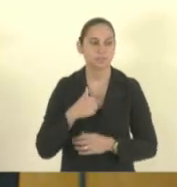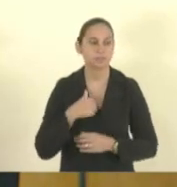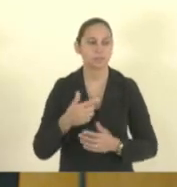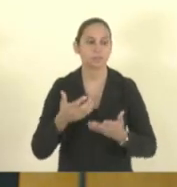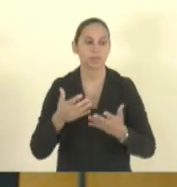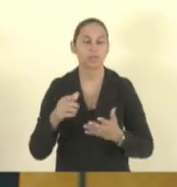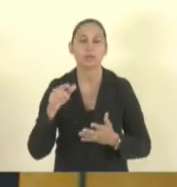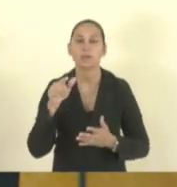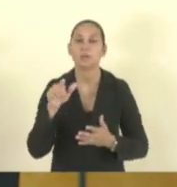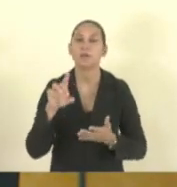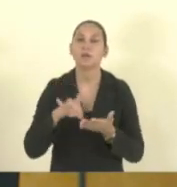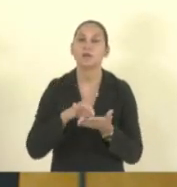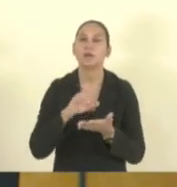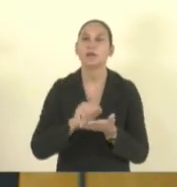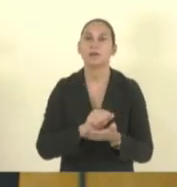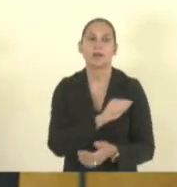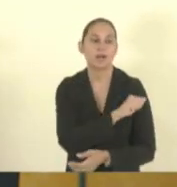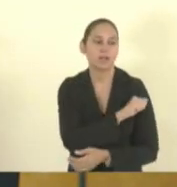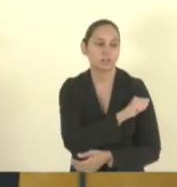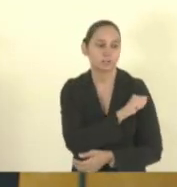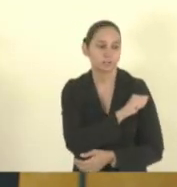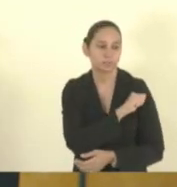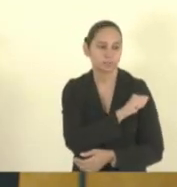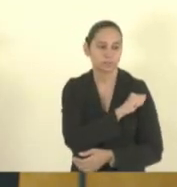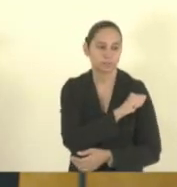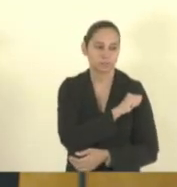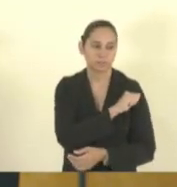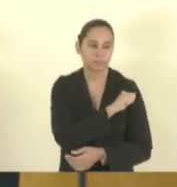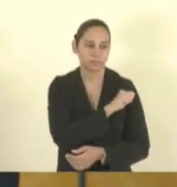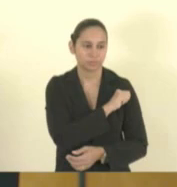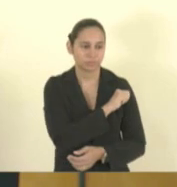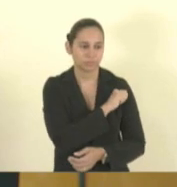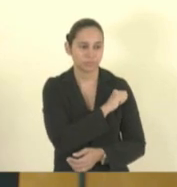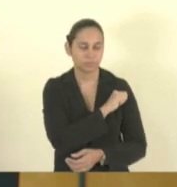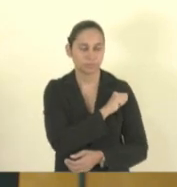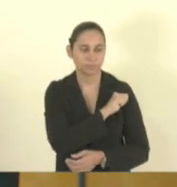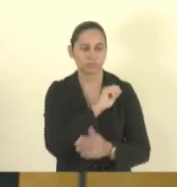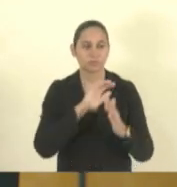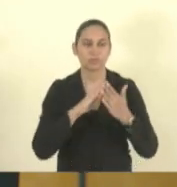alunos da escola municipal professora Nisse de Paula